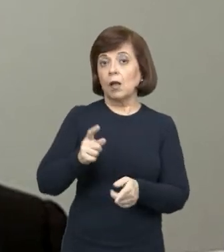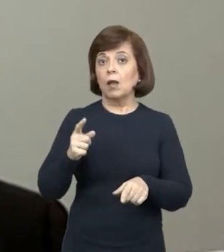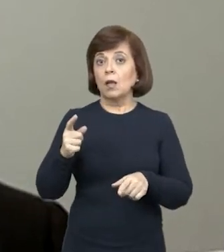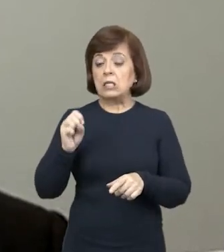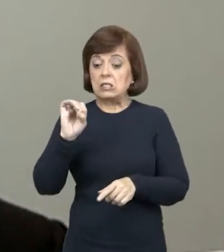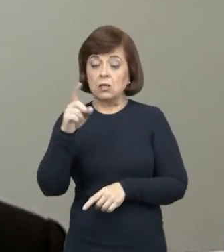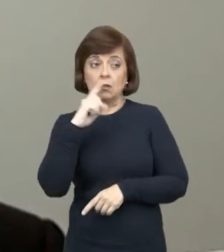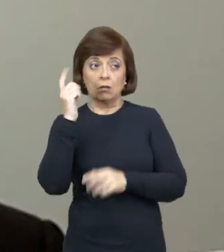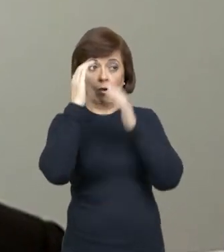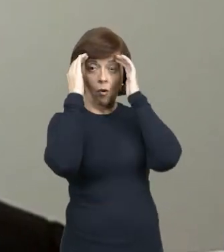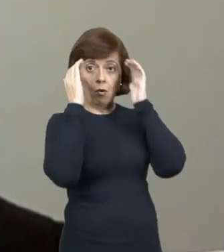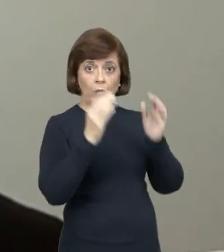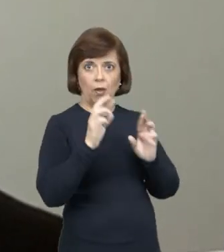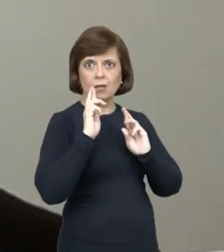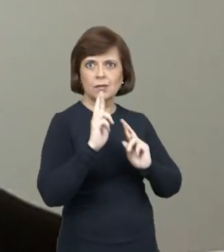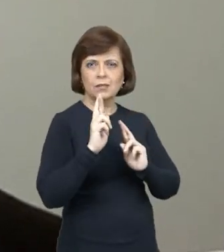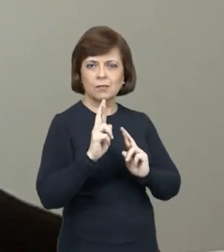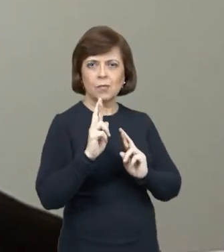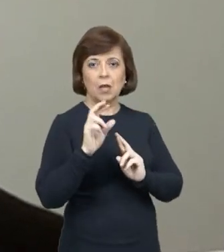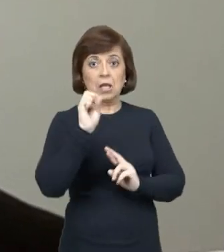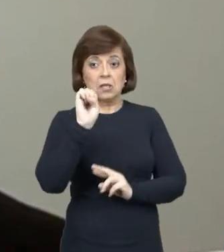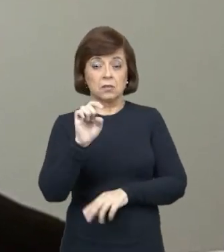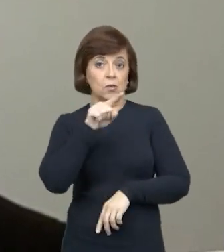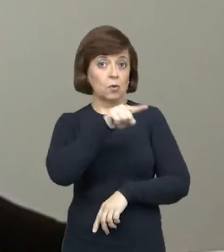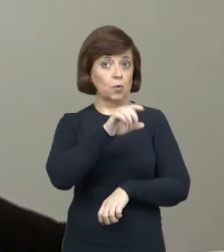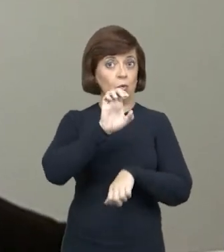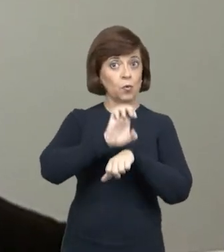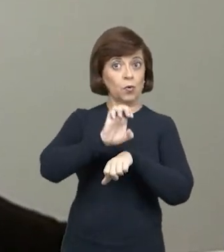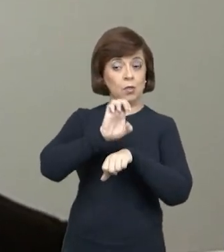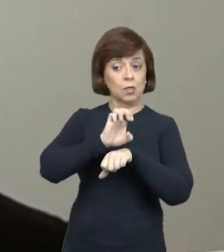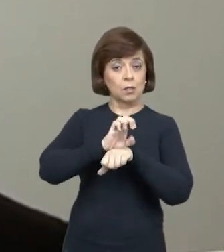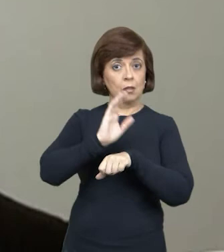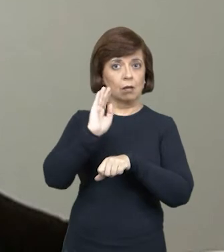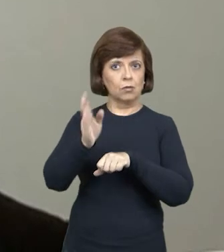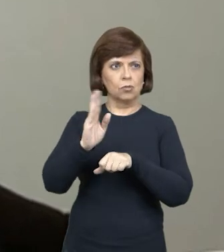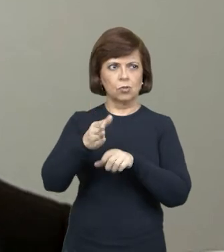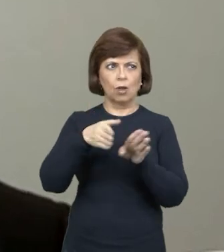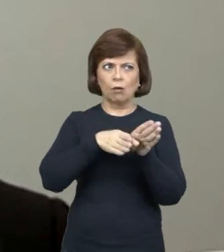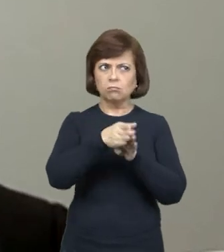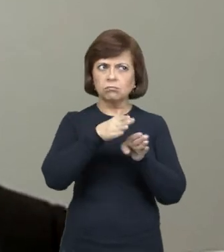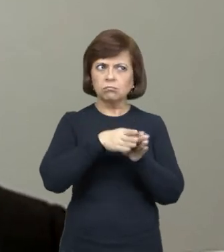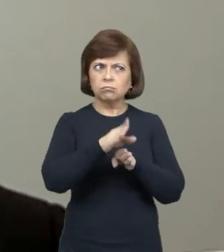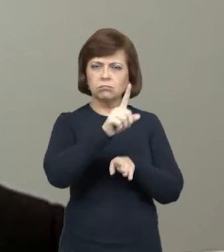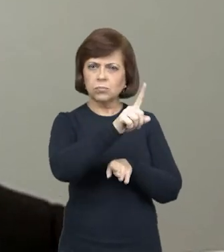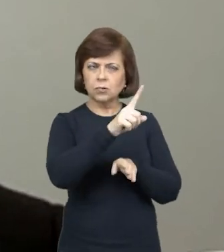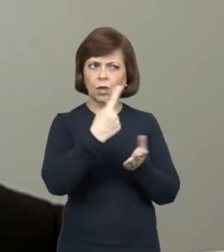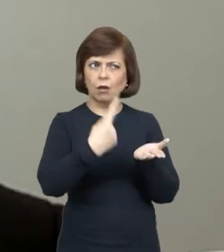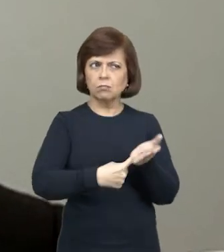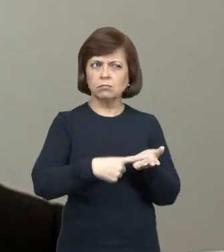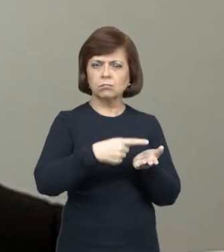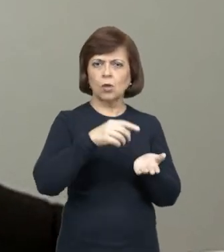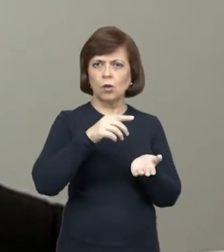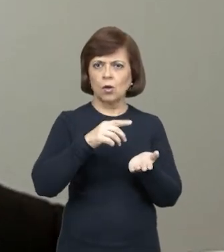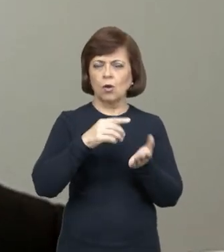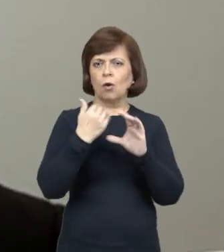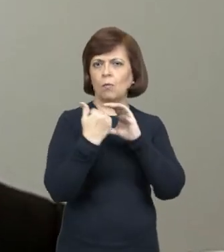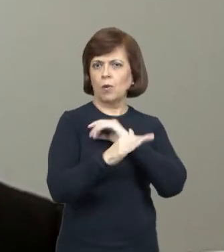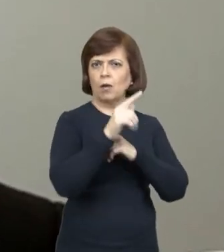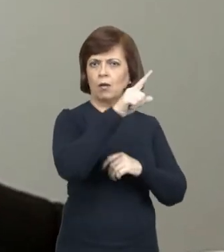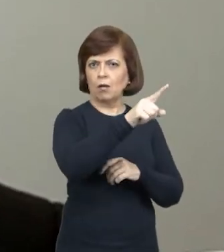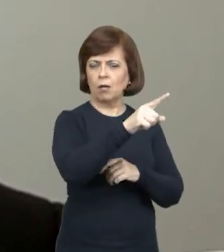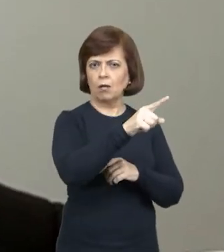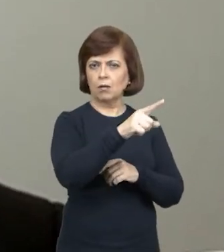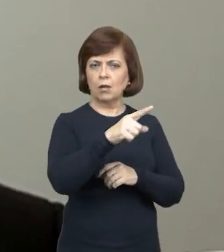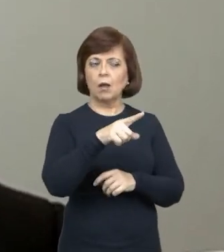esperada, ou seja, o Estado foi regularmente intimado, agora em fevereiro de 2021,